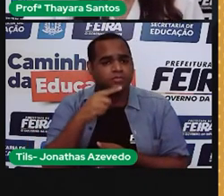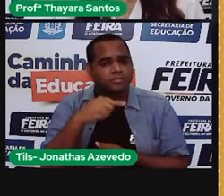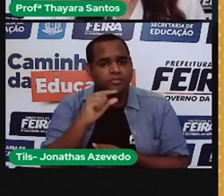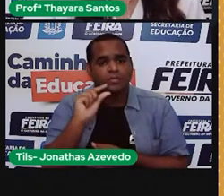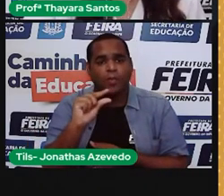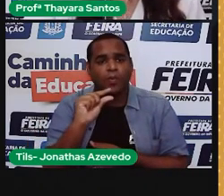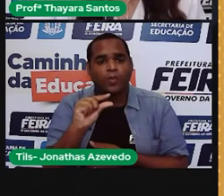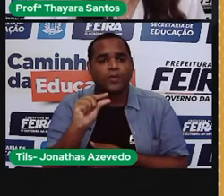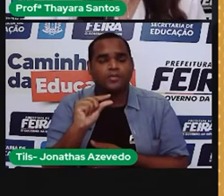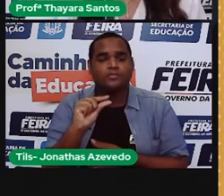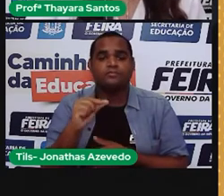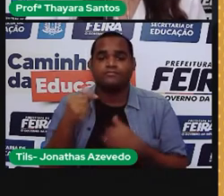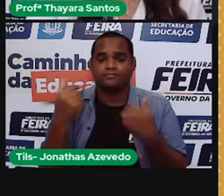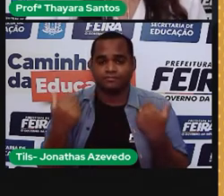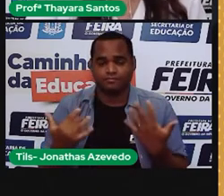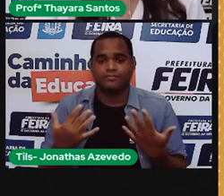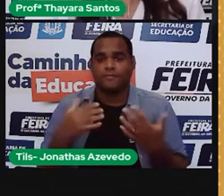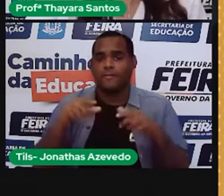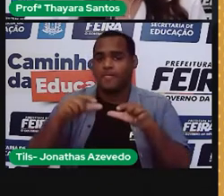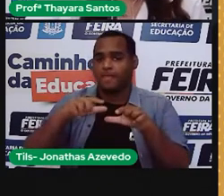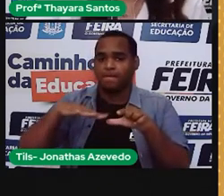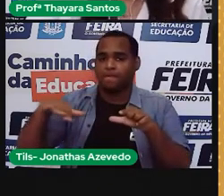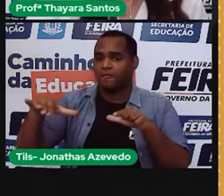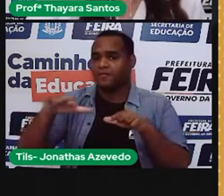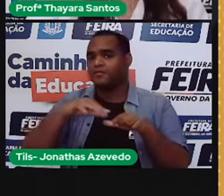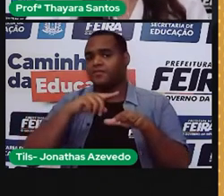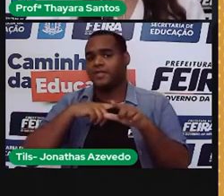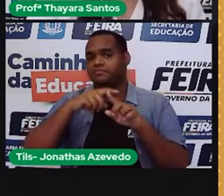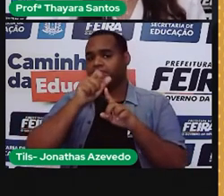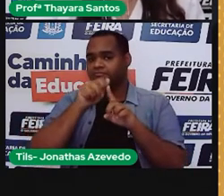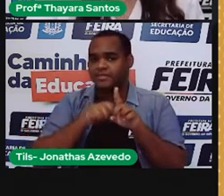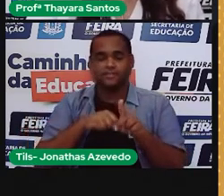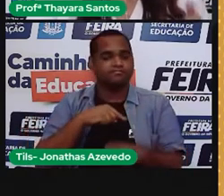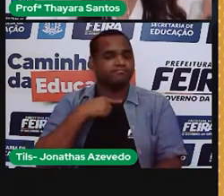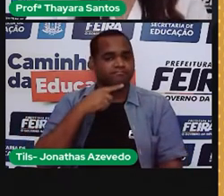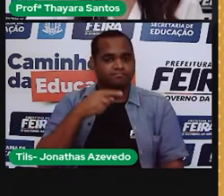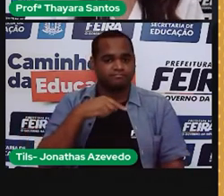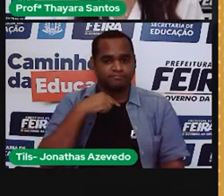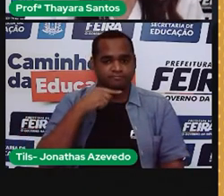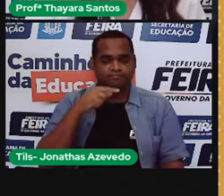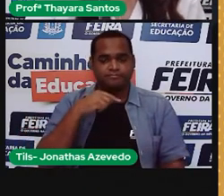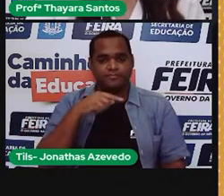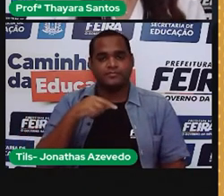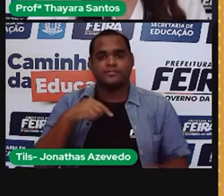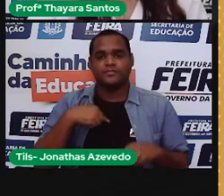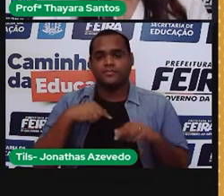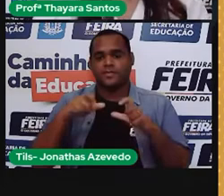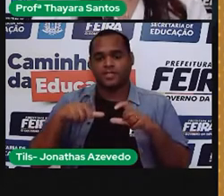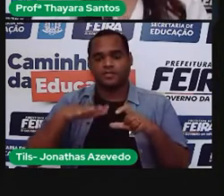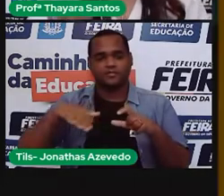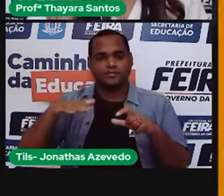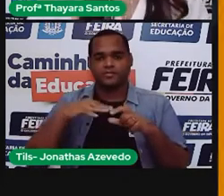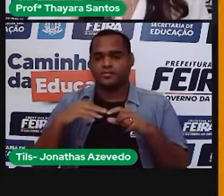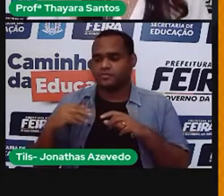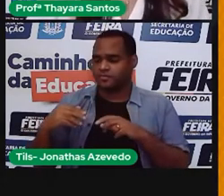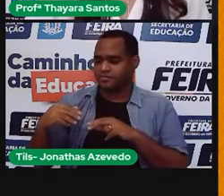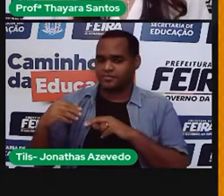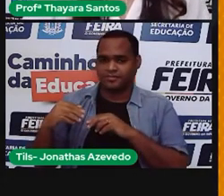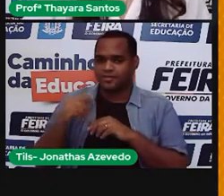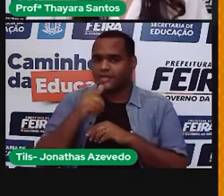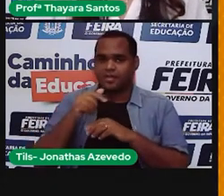de água. Ou seja, nesse lugar aqui, nesse mês, não vai conseguir gerar energia só a partir das hidrelétricas.